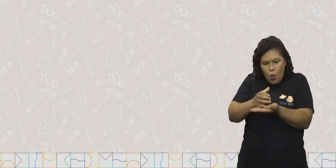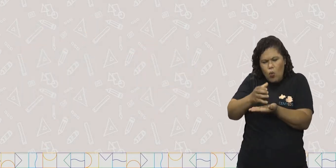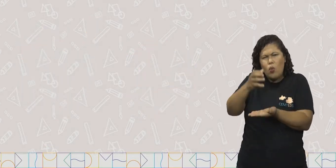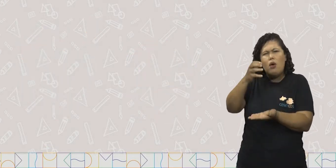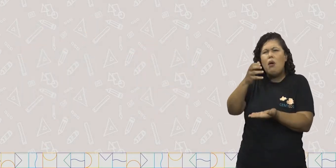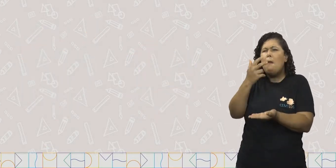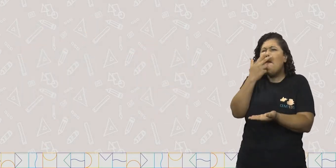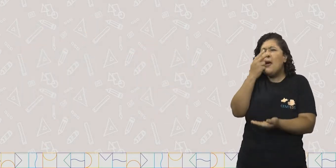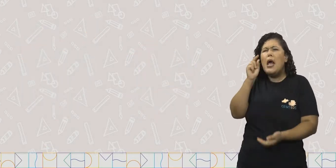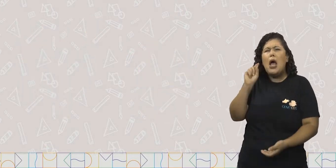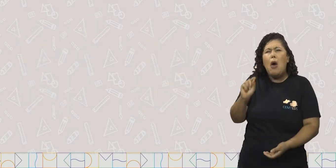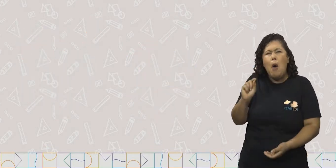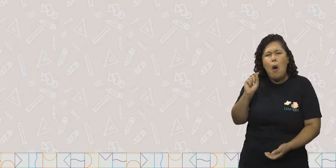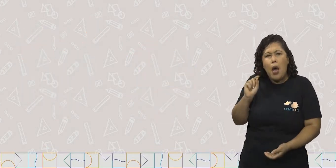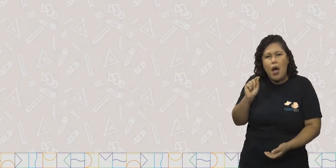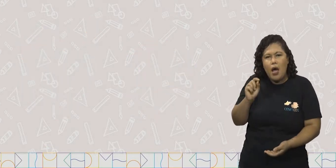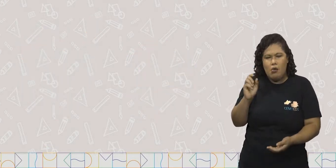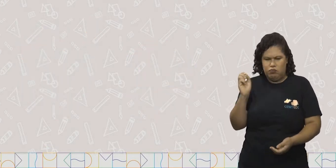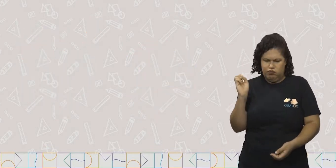se parece com